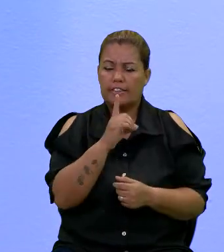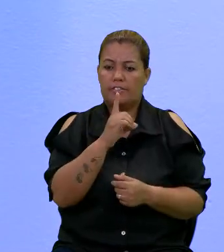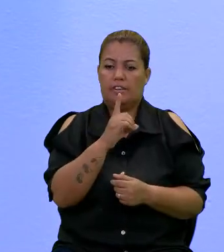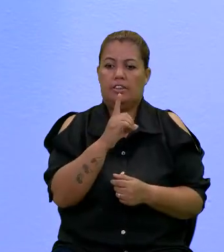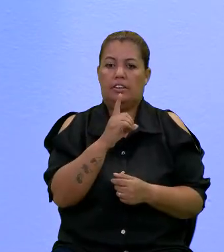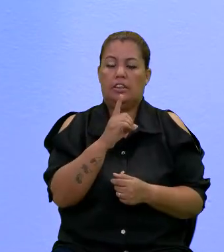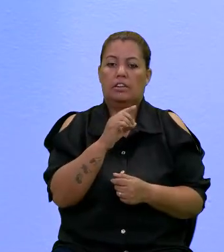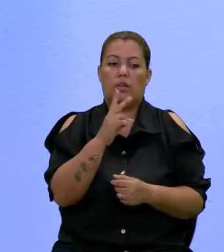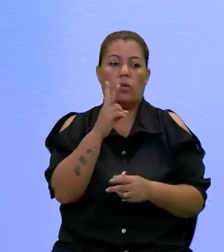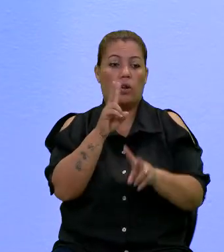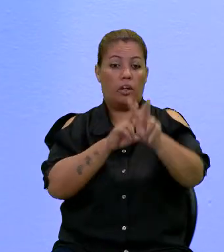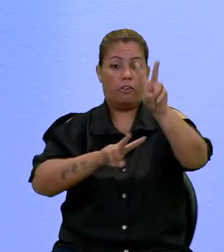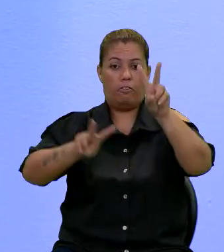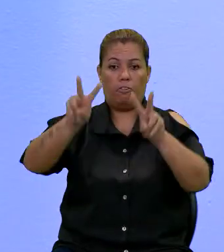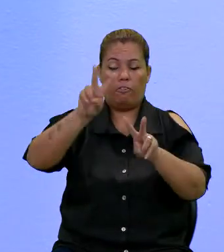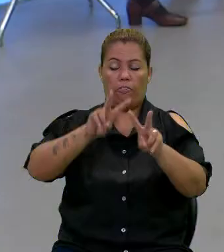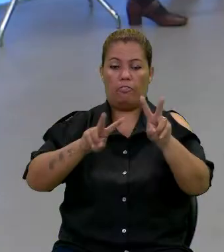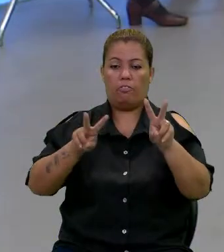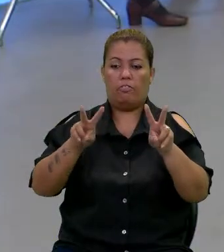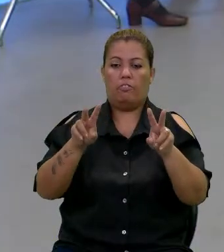então, eu vejo dessa forma.